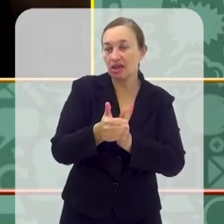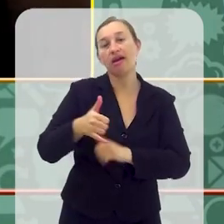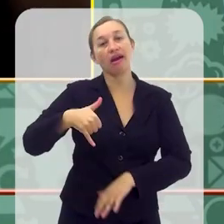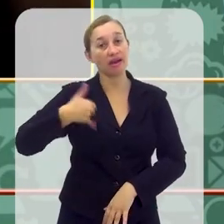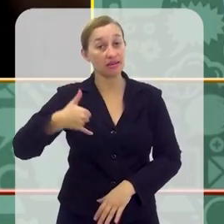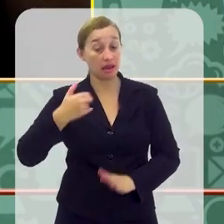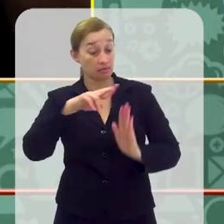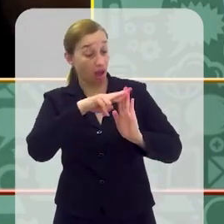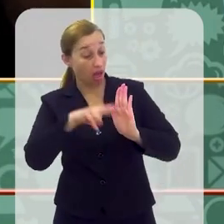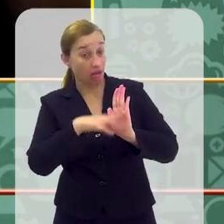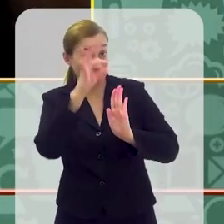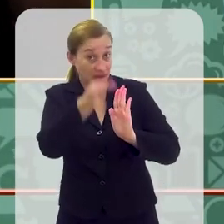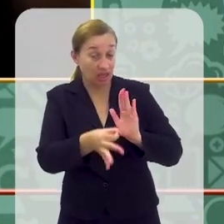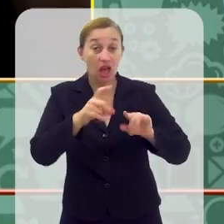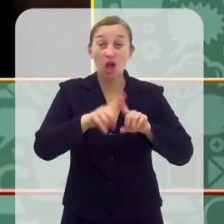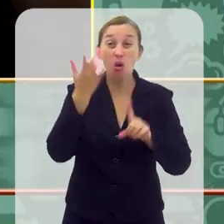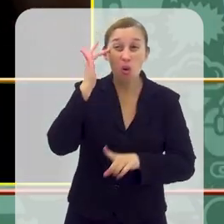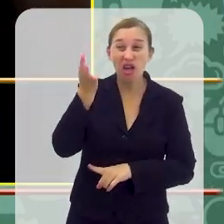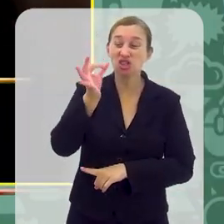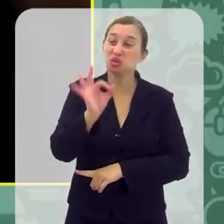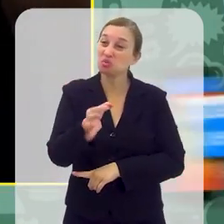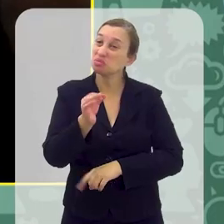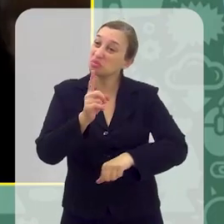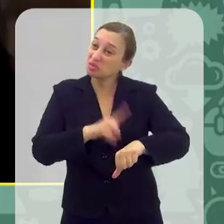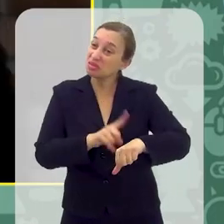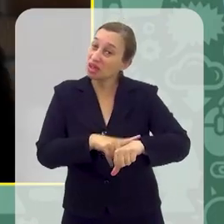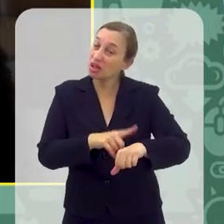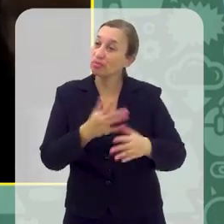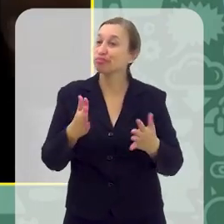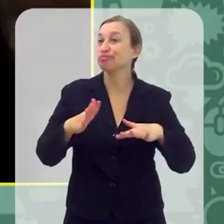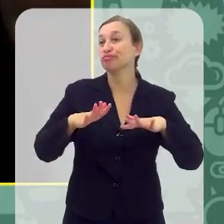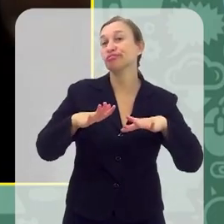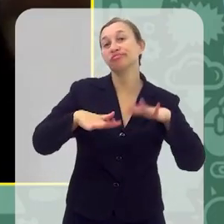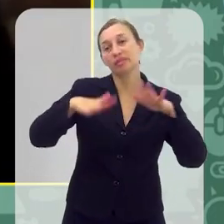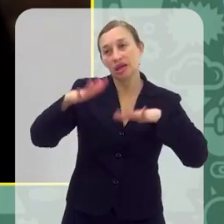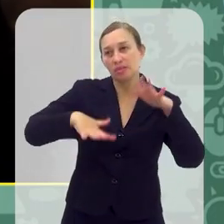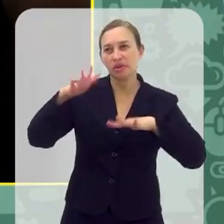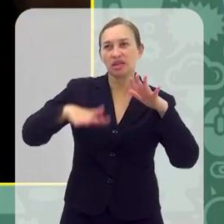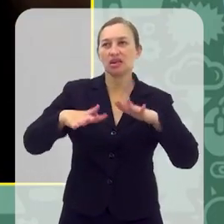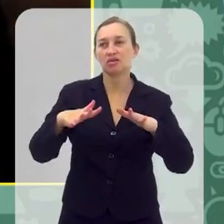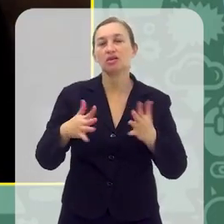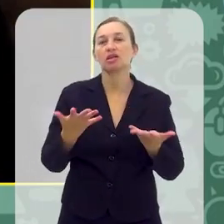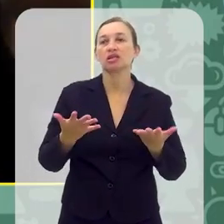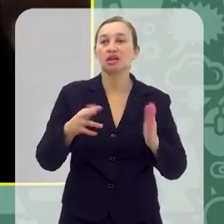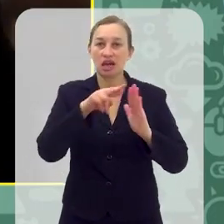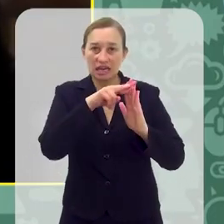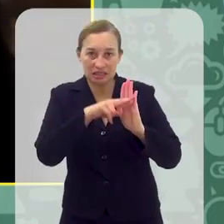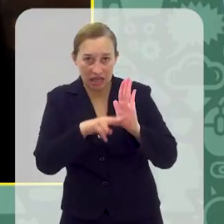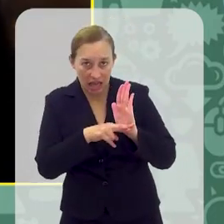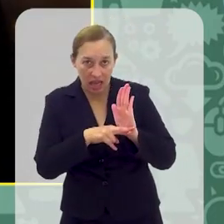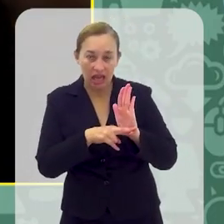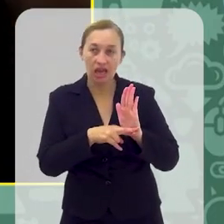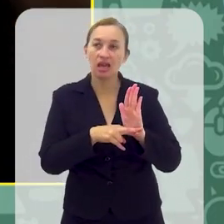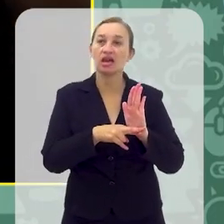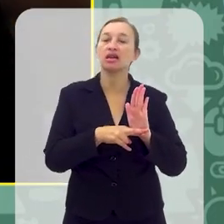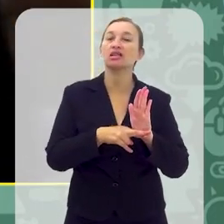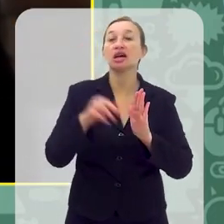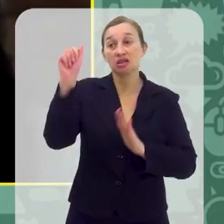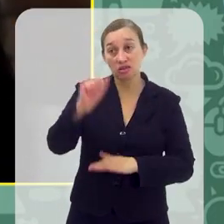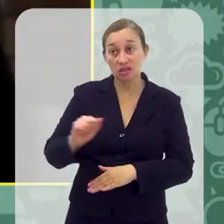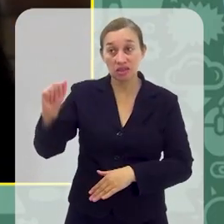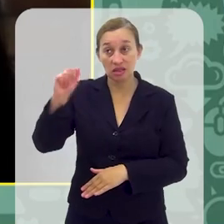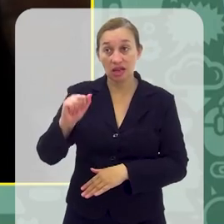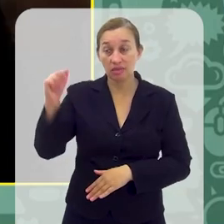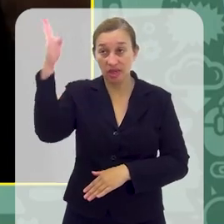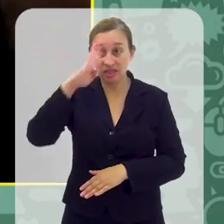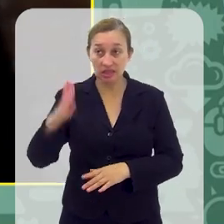idade dos 13 anos. Acho que o tempo, de fato, ele pode ser muito subjetivo ali, né, tem as recomendações, né, da Sociedade Brasileira de